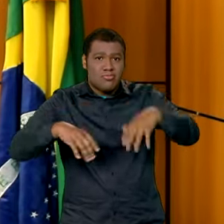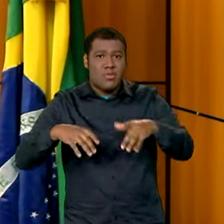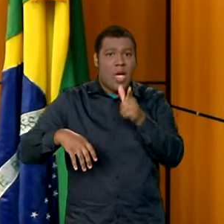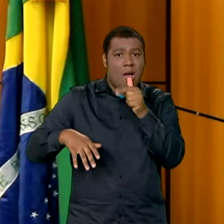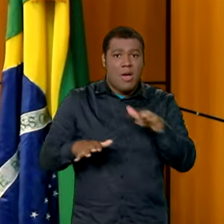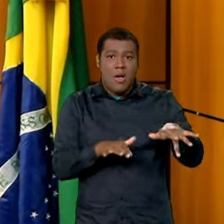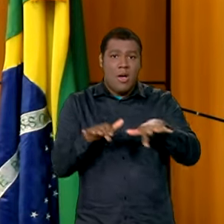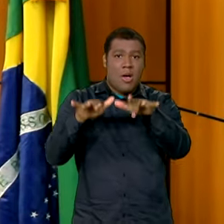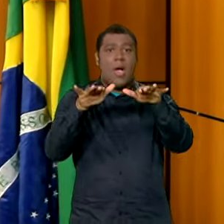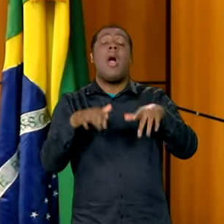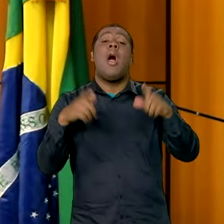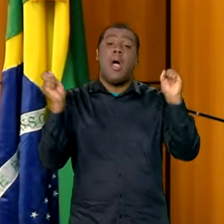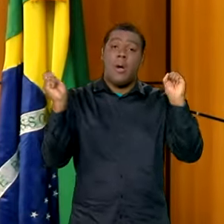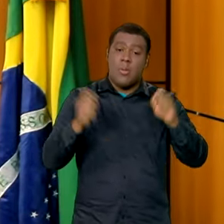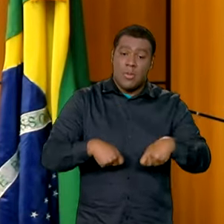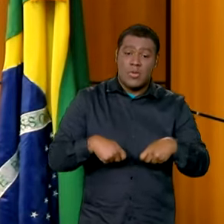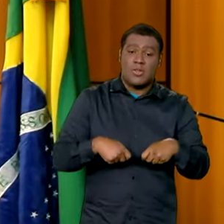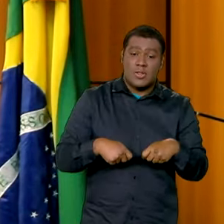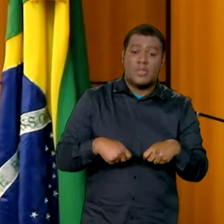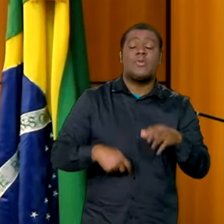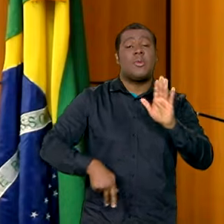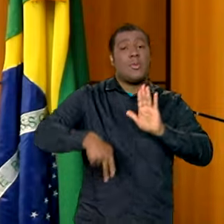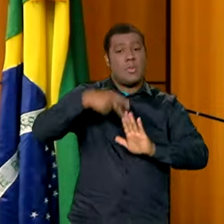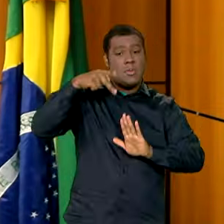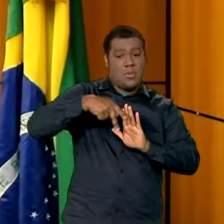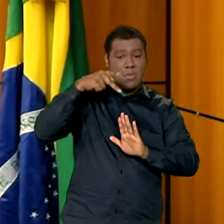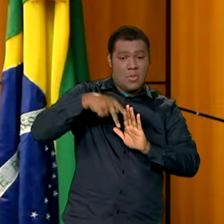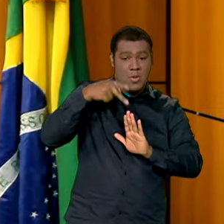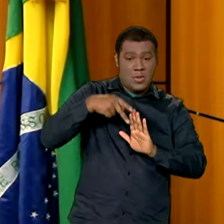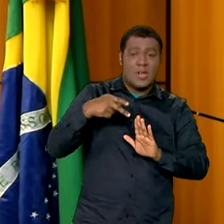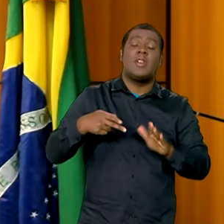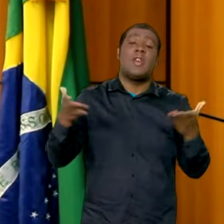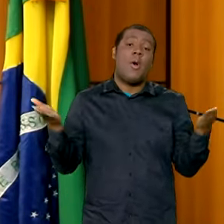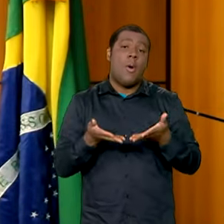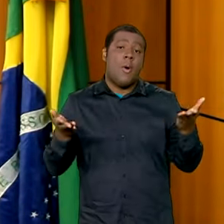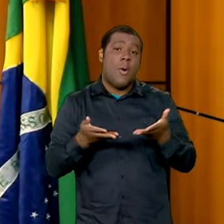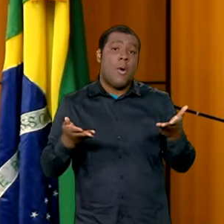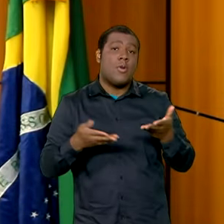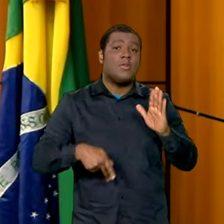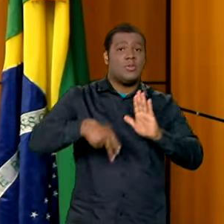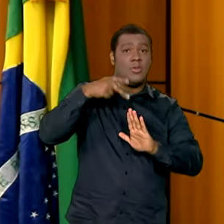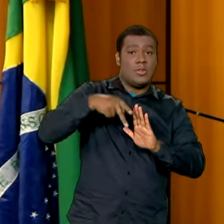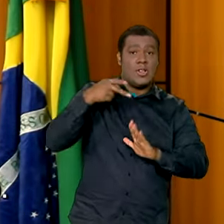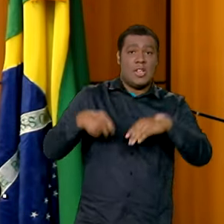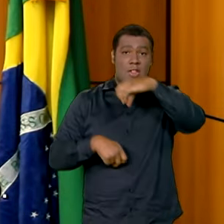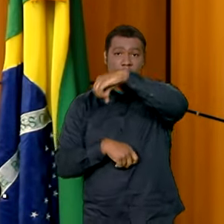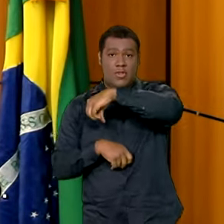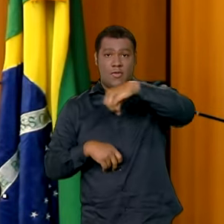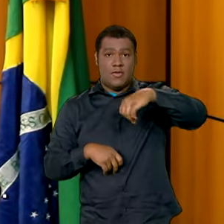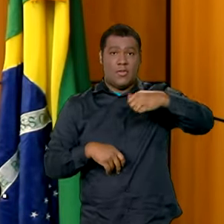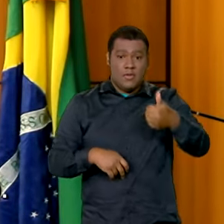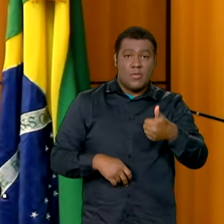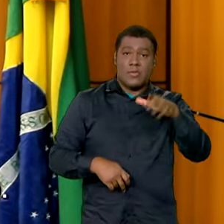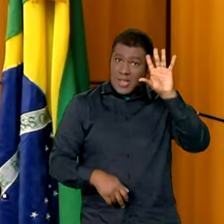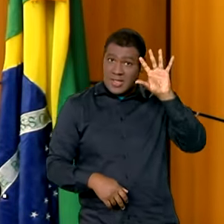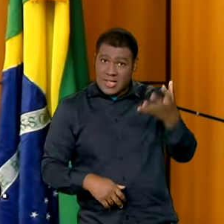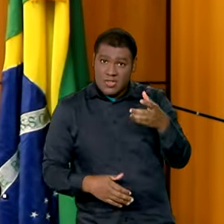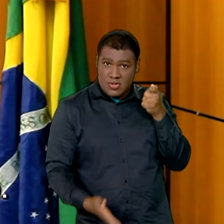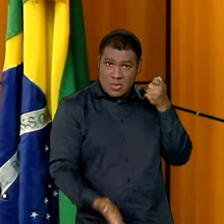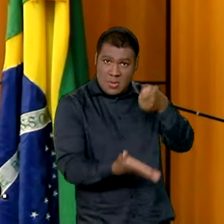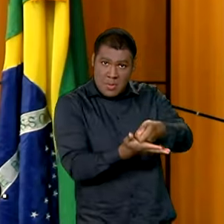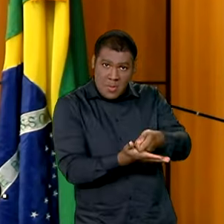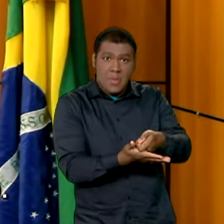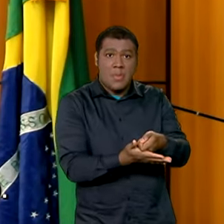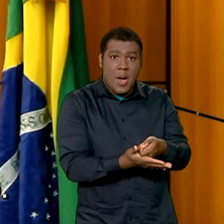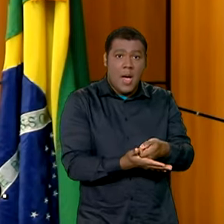de aderir ao programa anunciado pela portaria publicada hoje, 991, que estabelece pagamento de duas